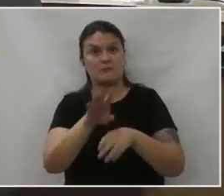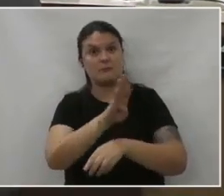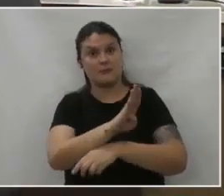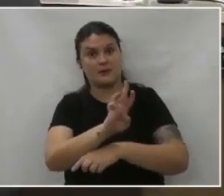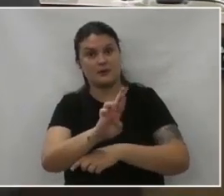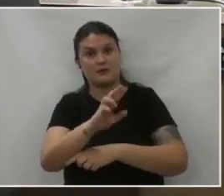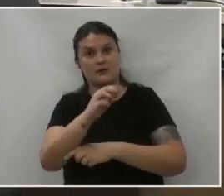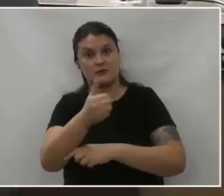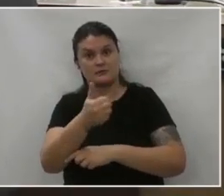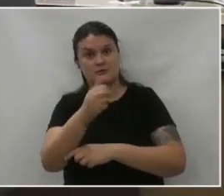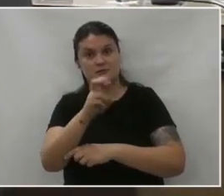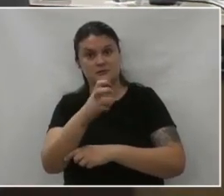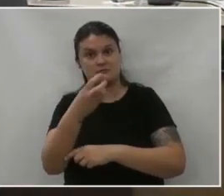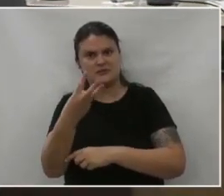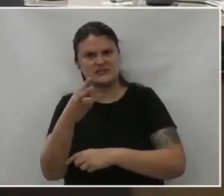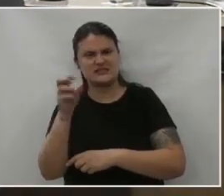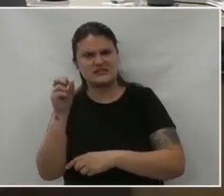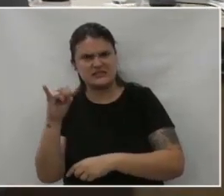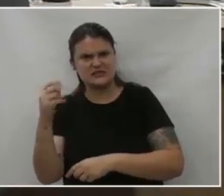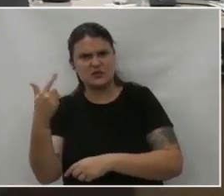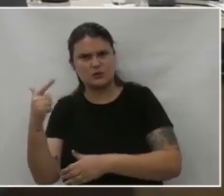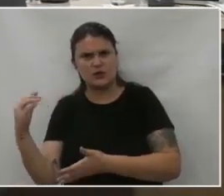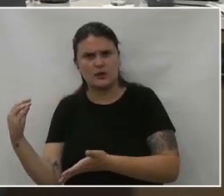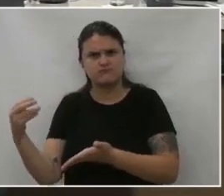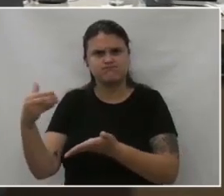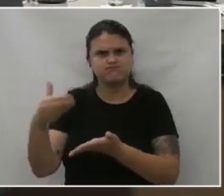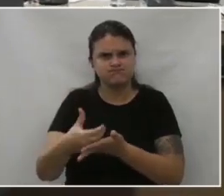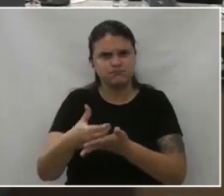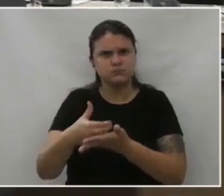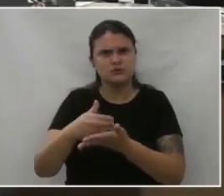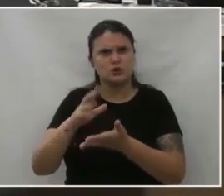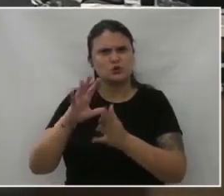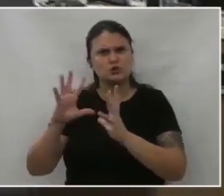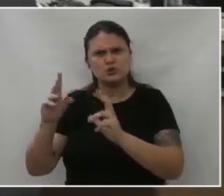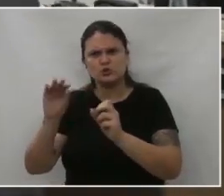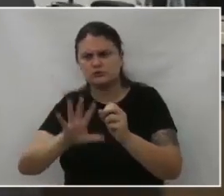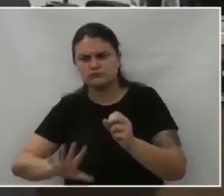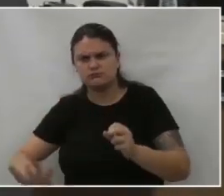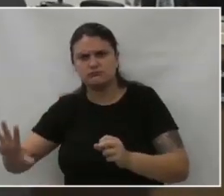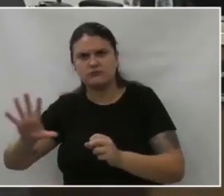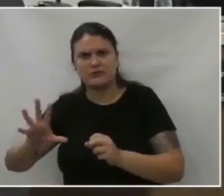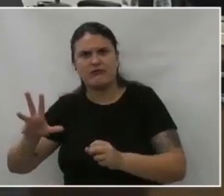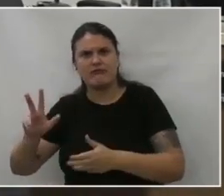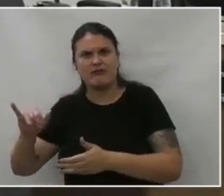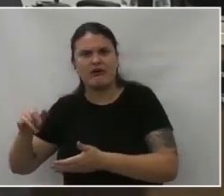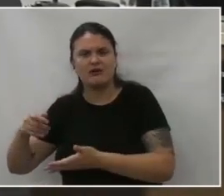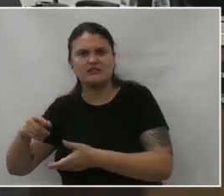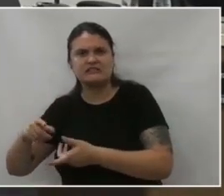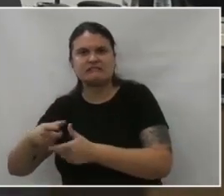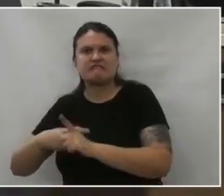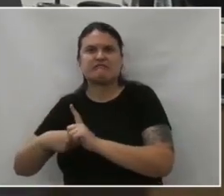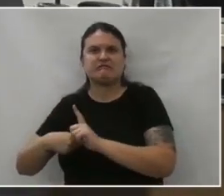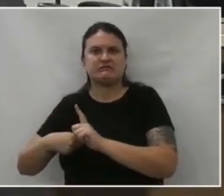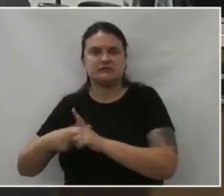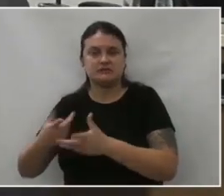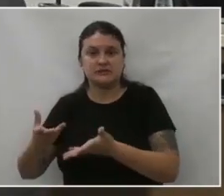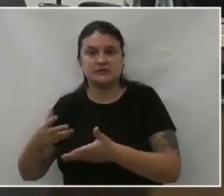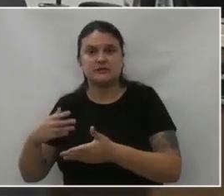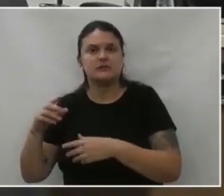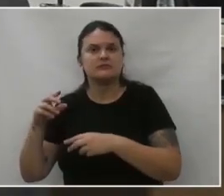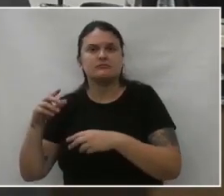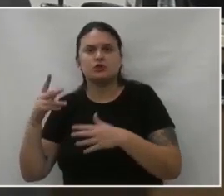houver investimento, toda cidade, toda região vai pagar por conta disso. Inclusive a parte do turismo, né? Algumas matérias já vem